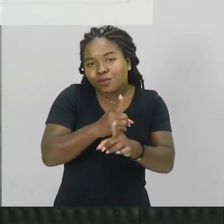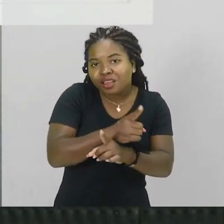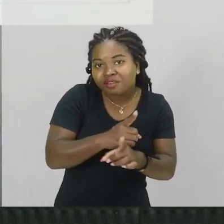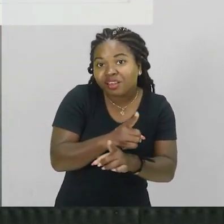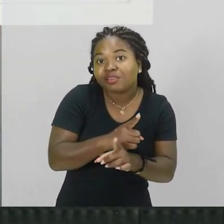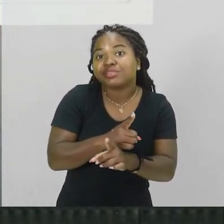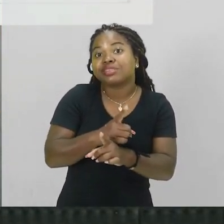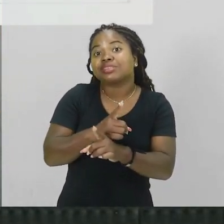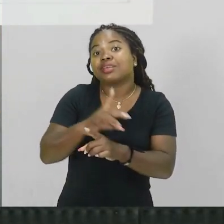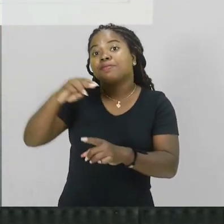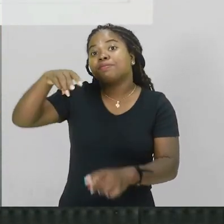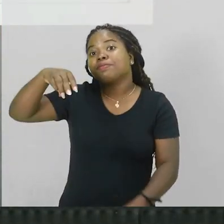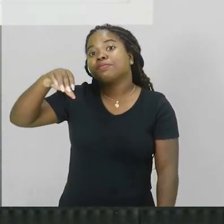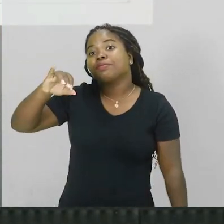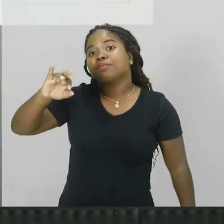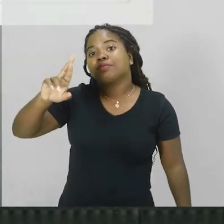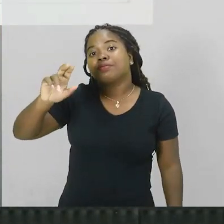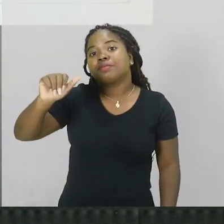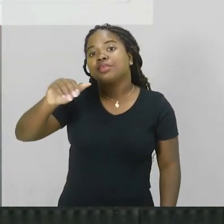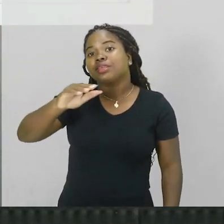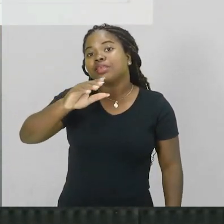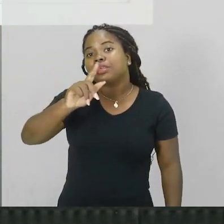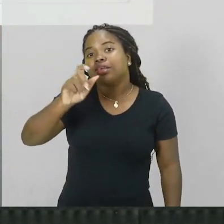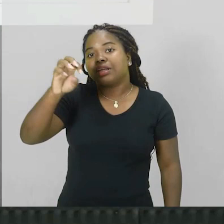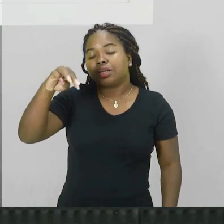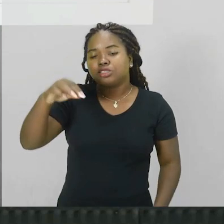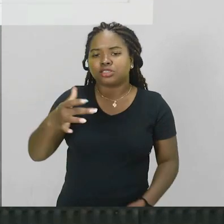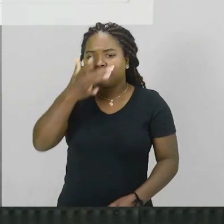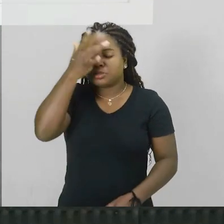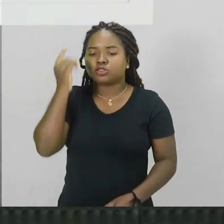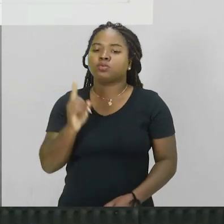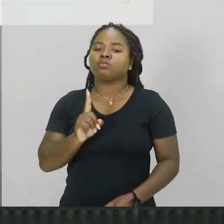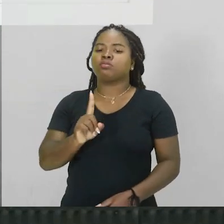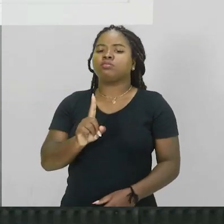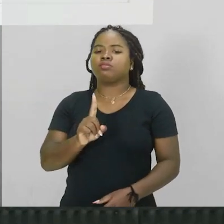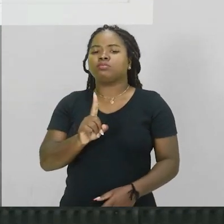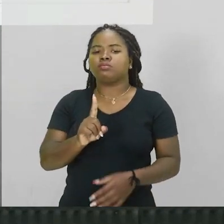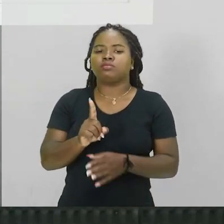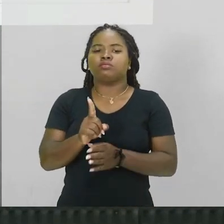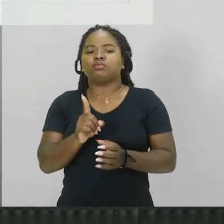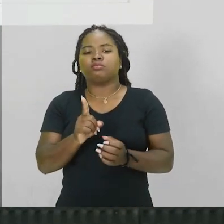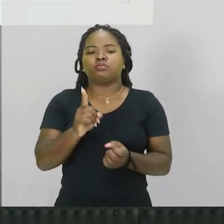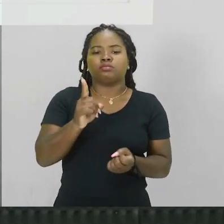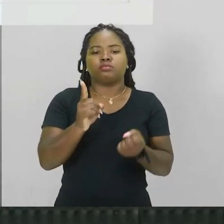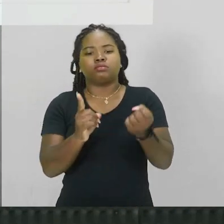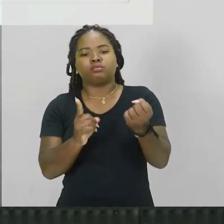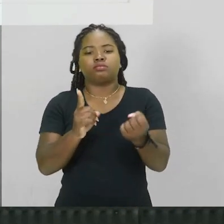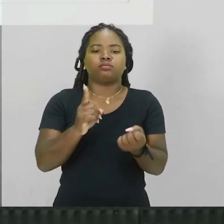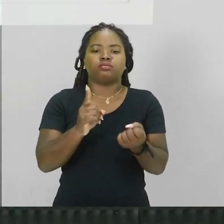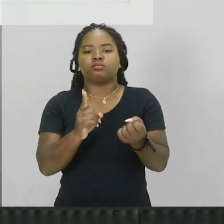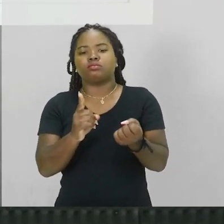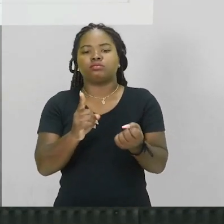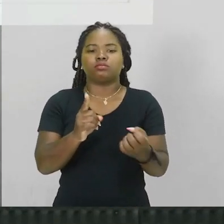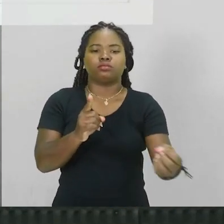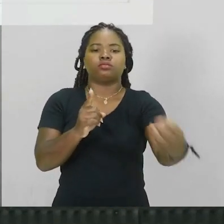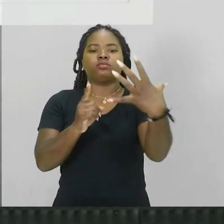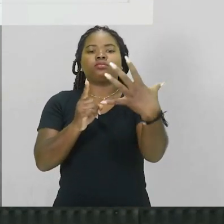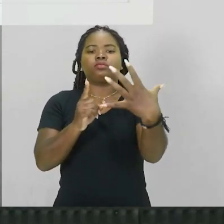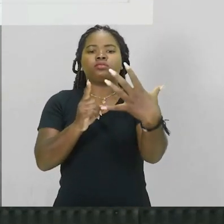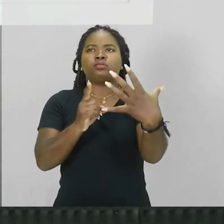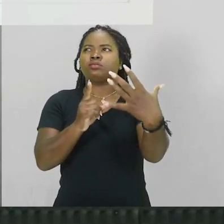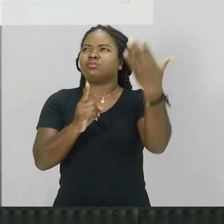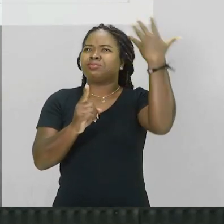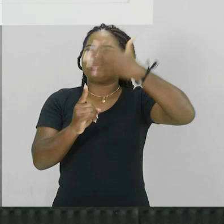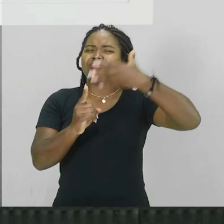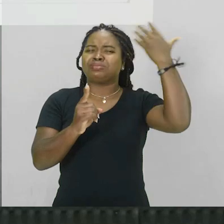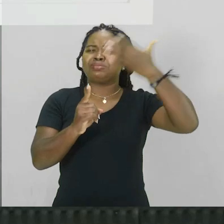e chega até os olhos de quem está aqui vendo, né? Esses desvios, então, a impressão que se tem